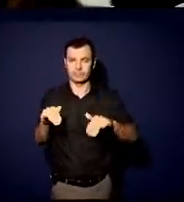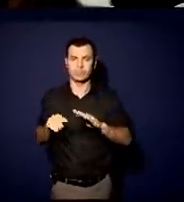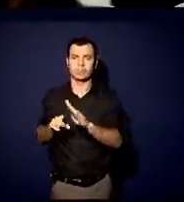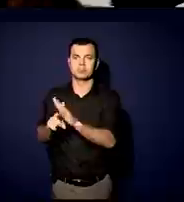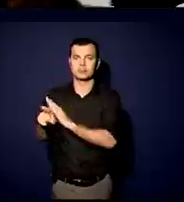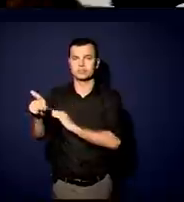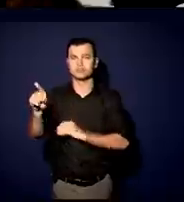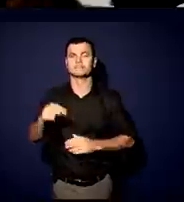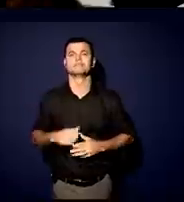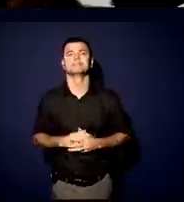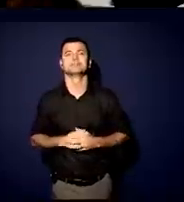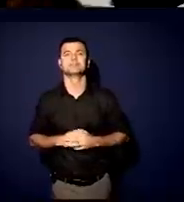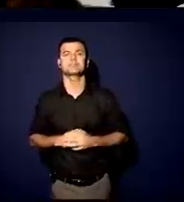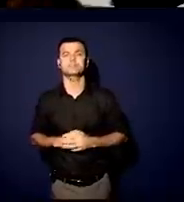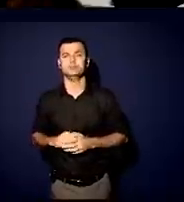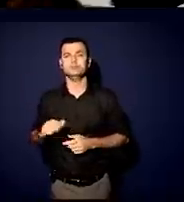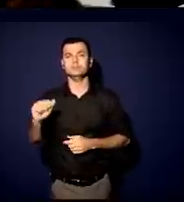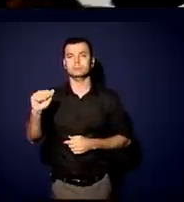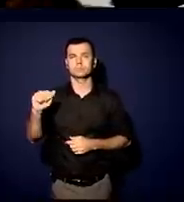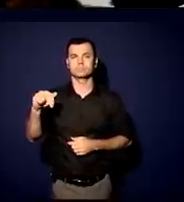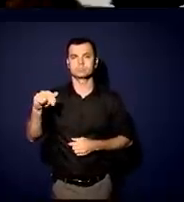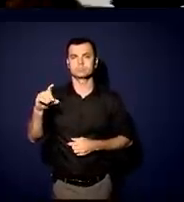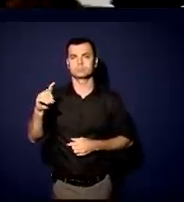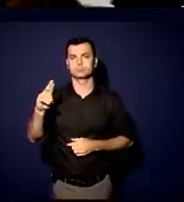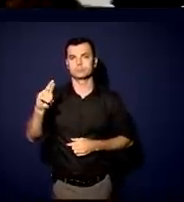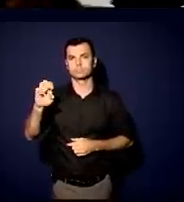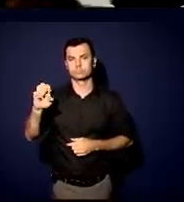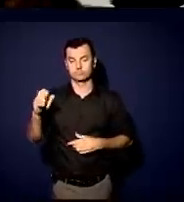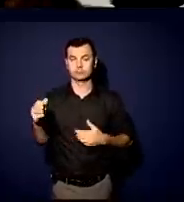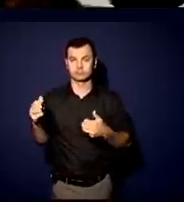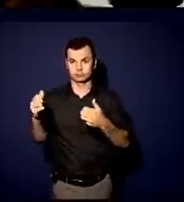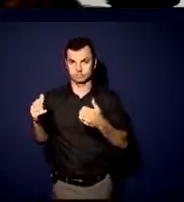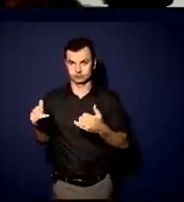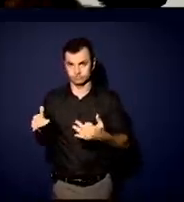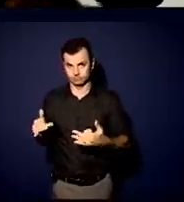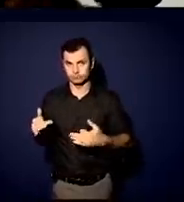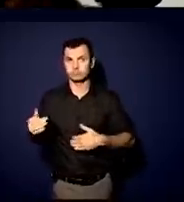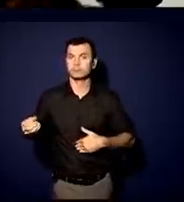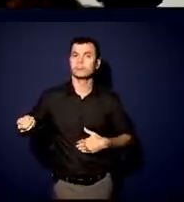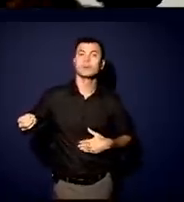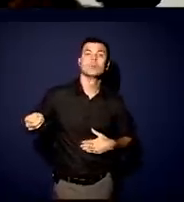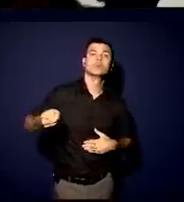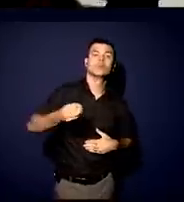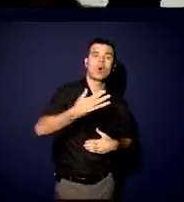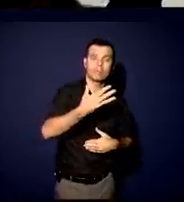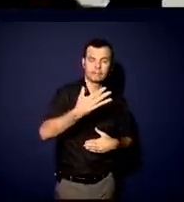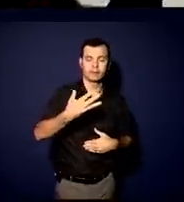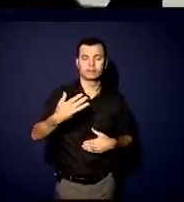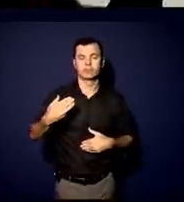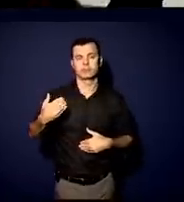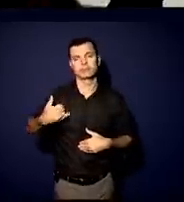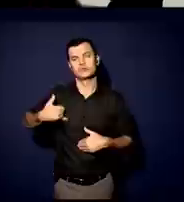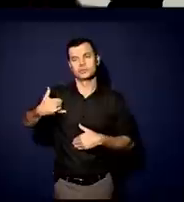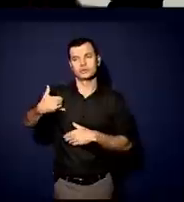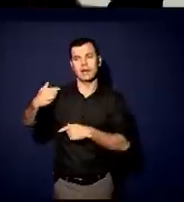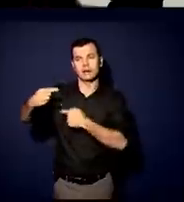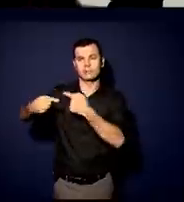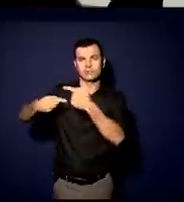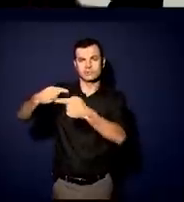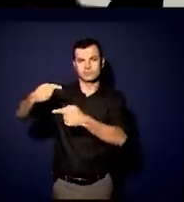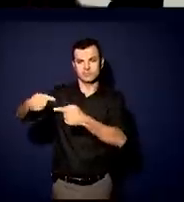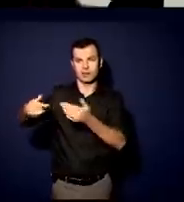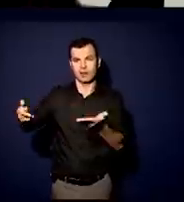pegar o gancho do que falou o André no começo, dizendo dessa nova geração, que é um pouco a nossa